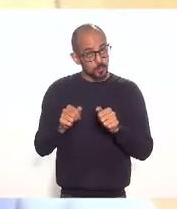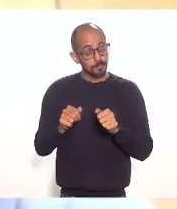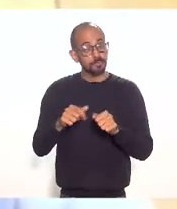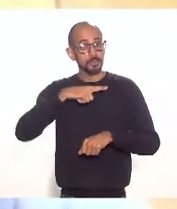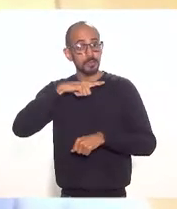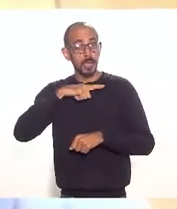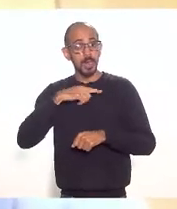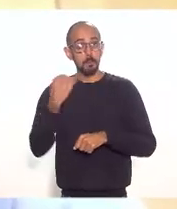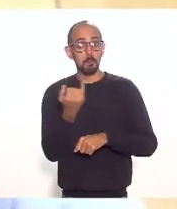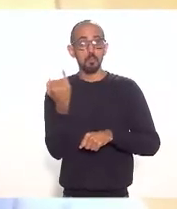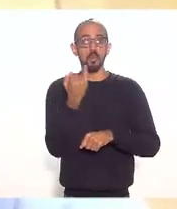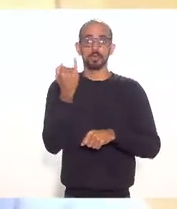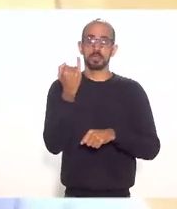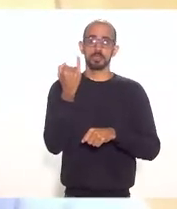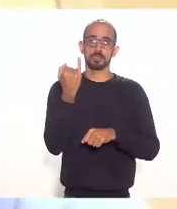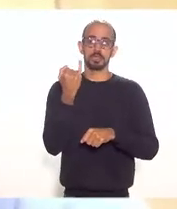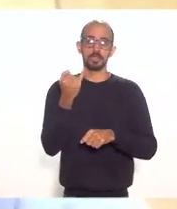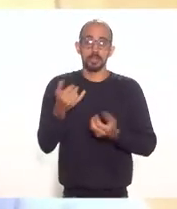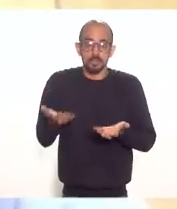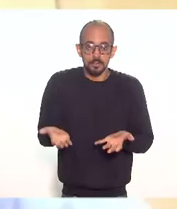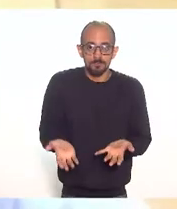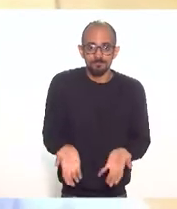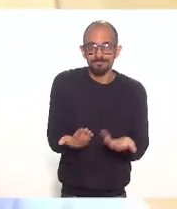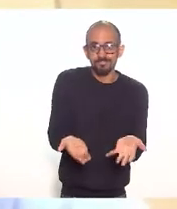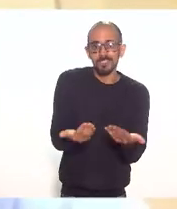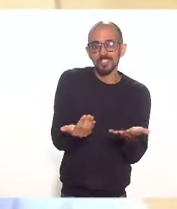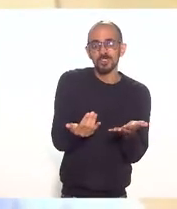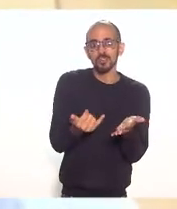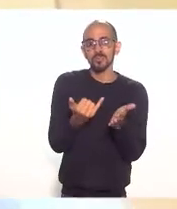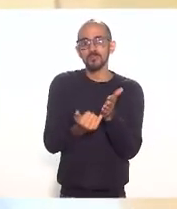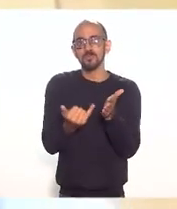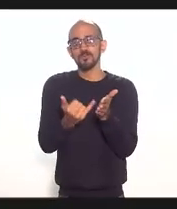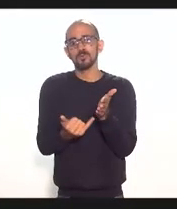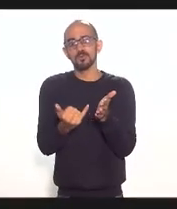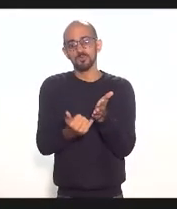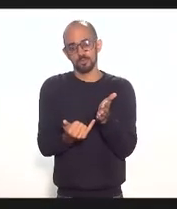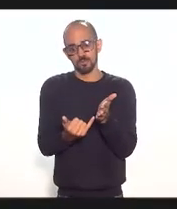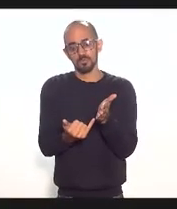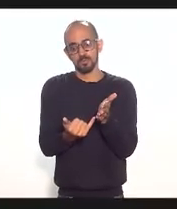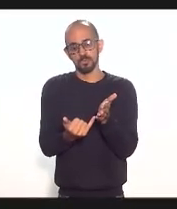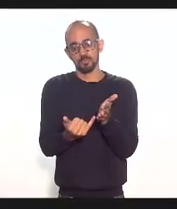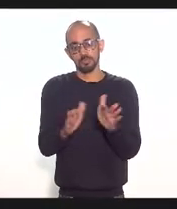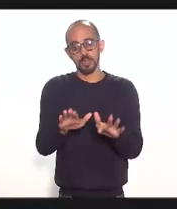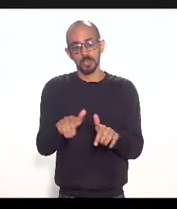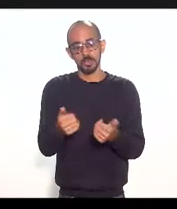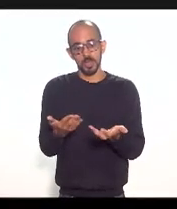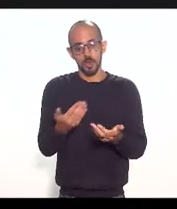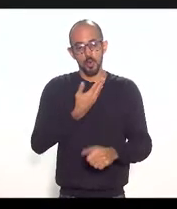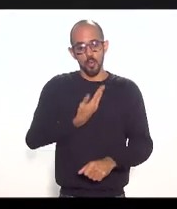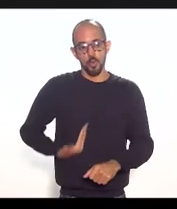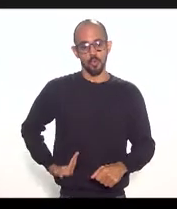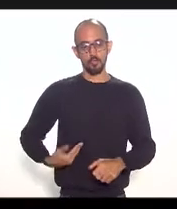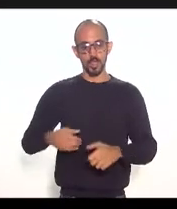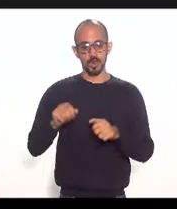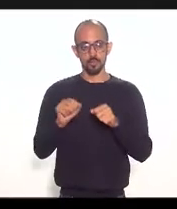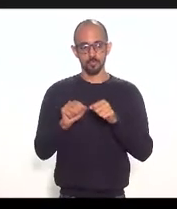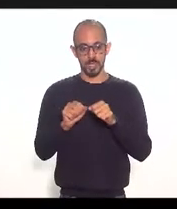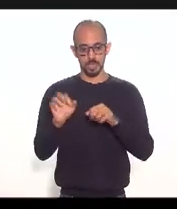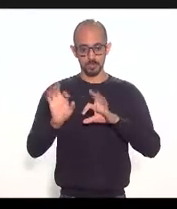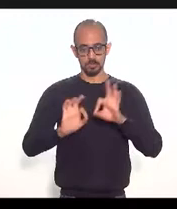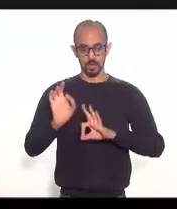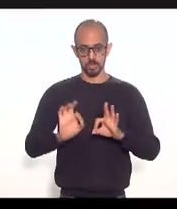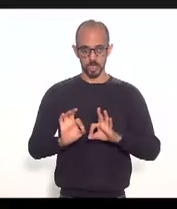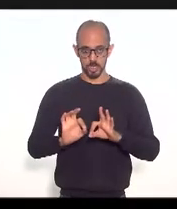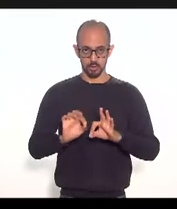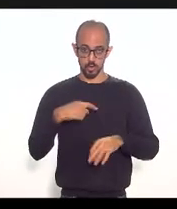fiscal do incentivo ao ICMS do QAV. Então, o governo enviou esse projeto. A gente tem algumas